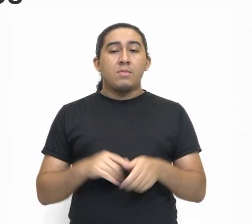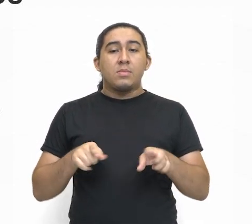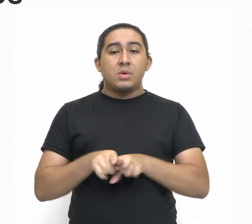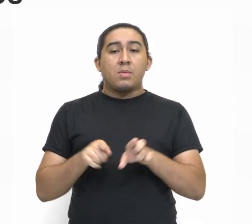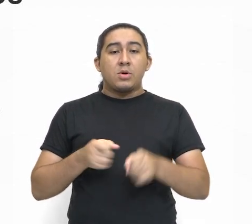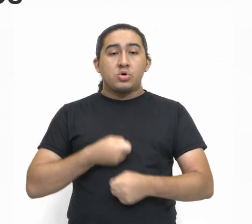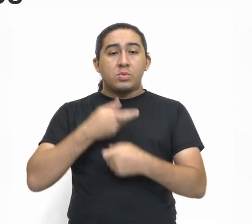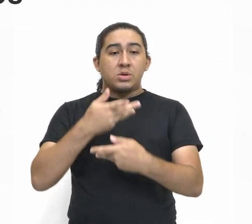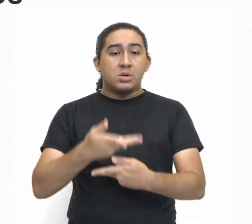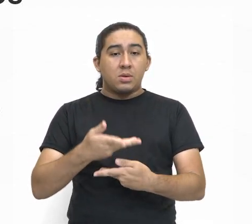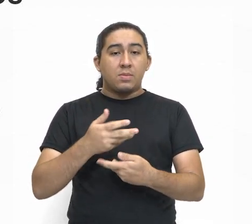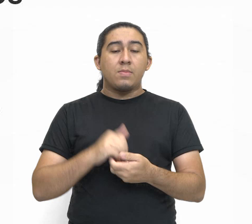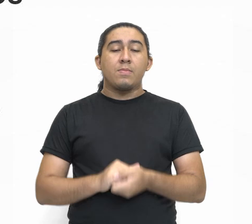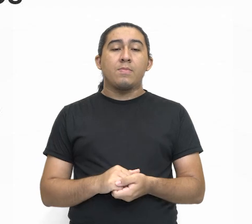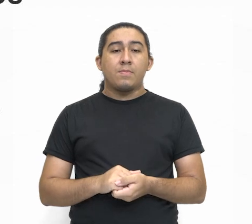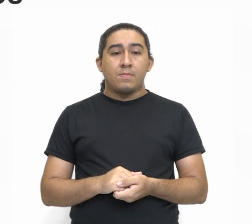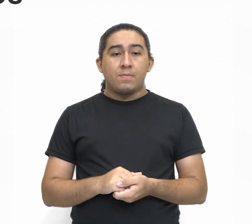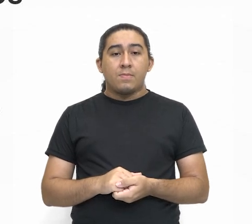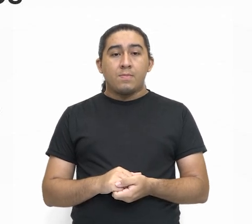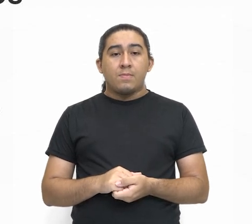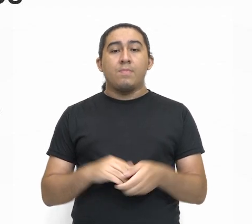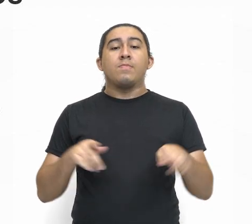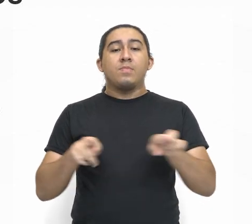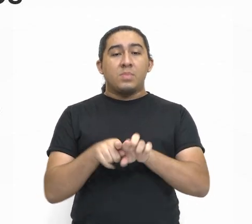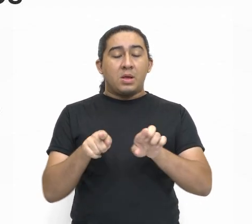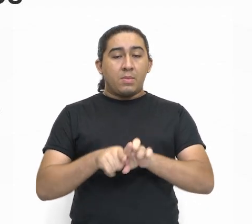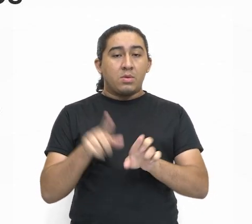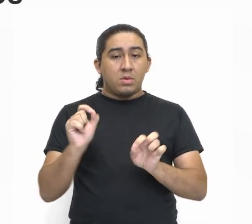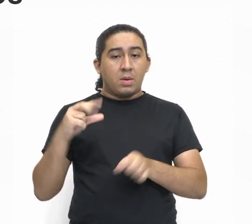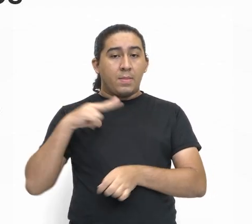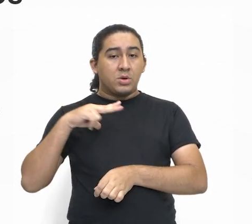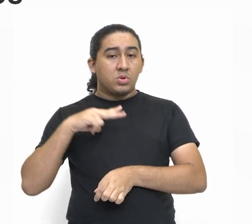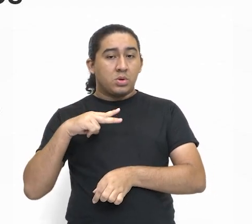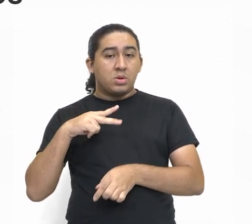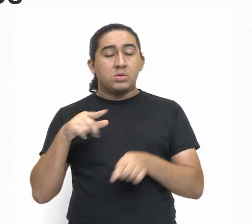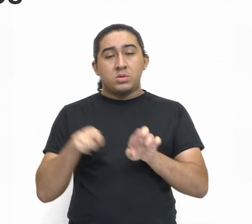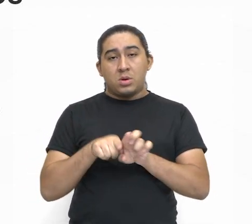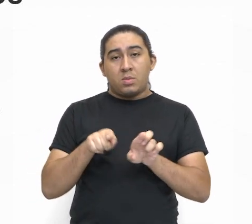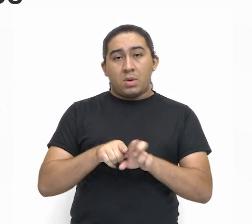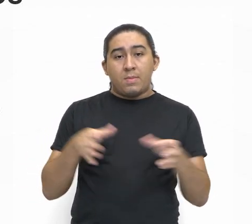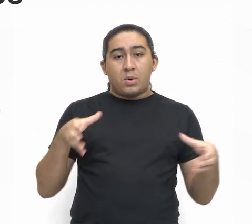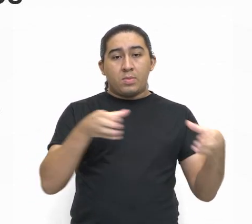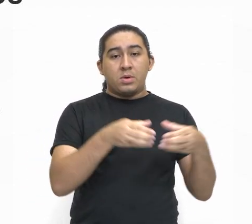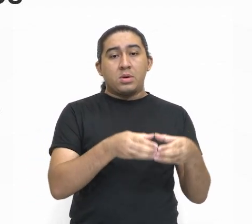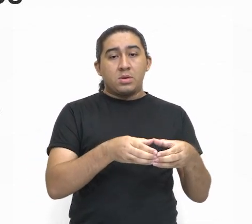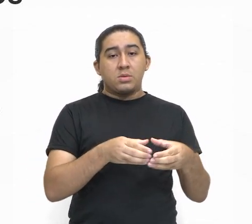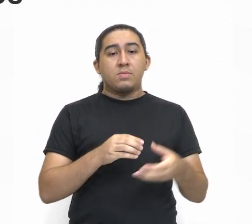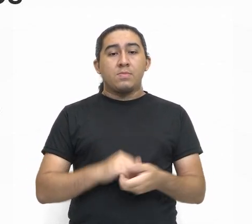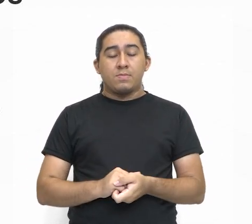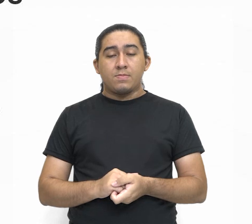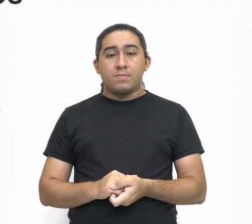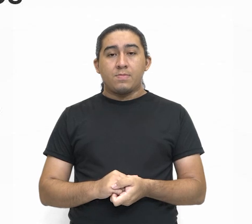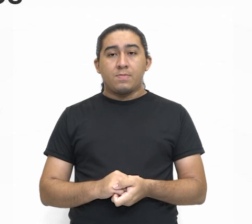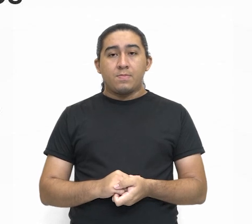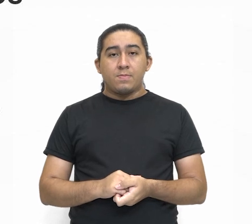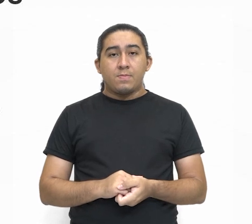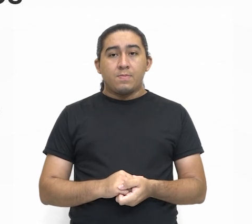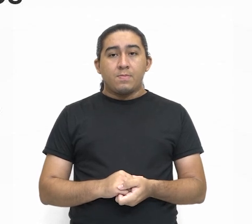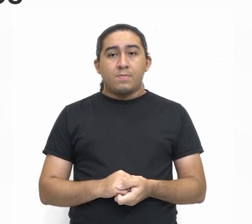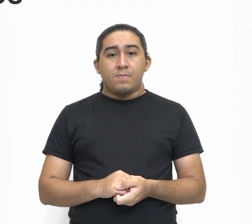de expressão, a privacidade e a propriedade. Então,